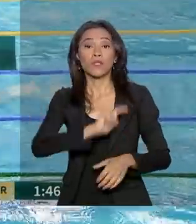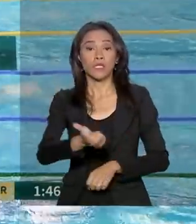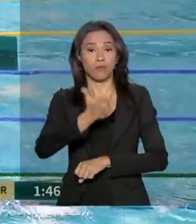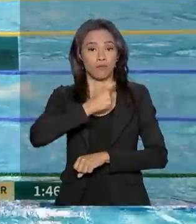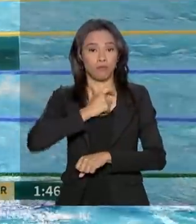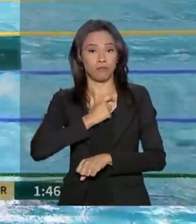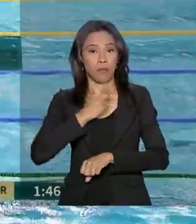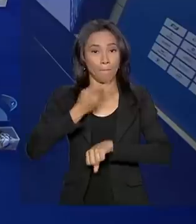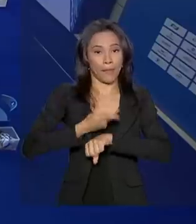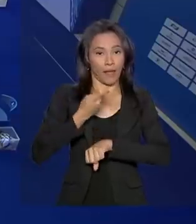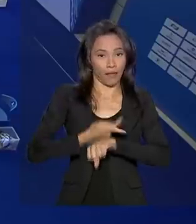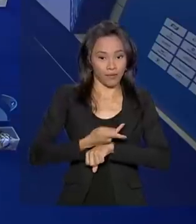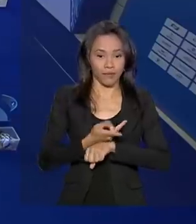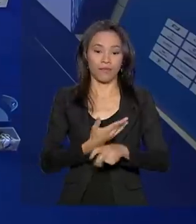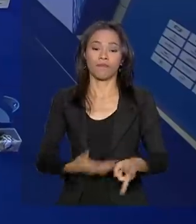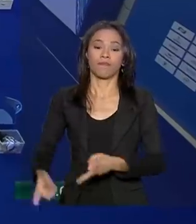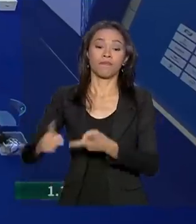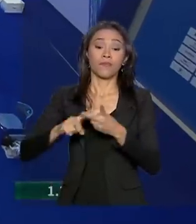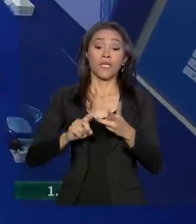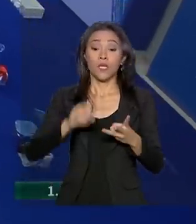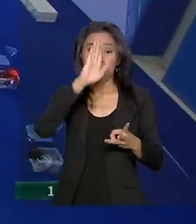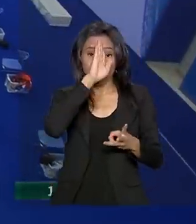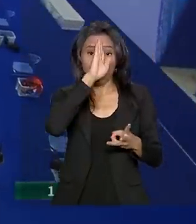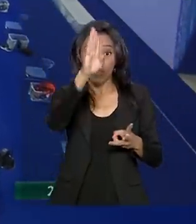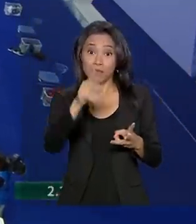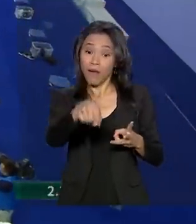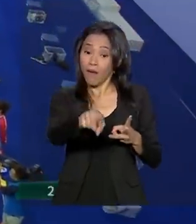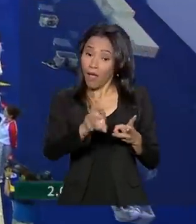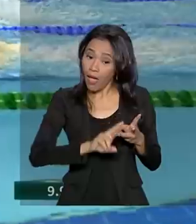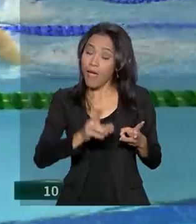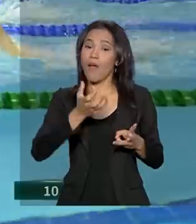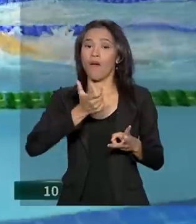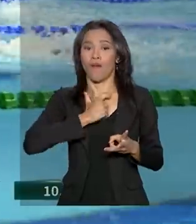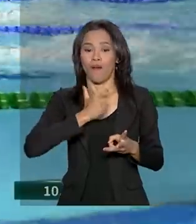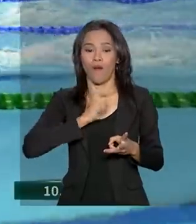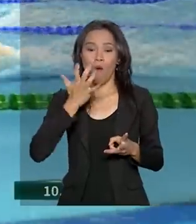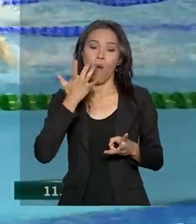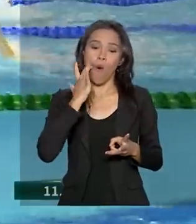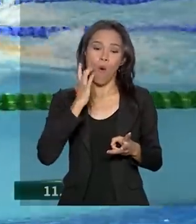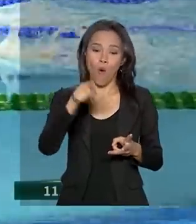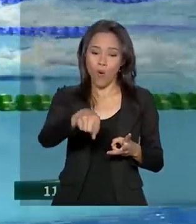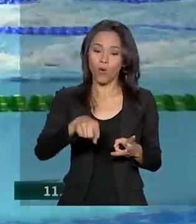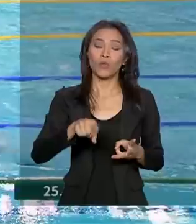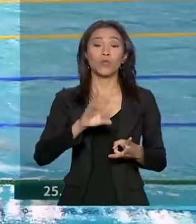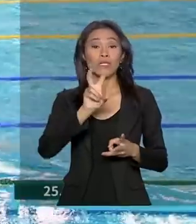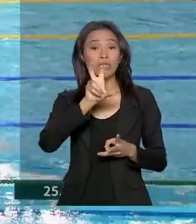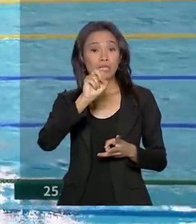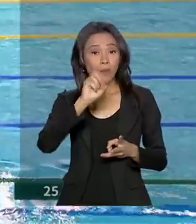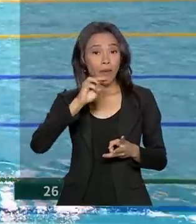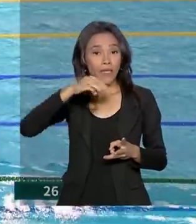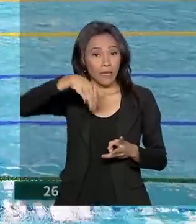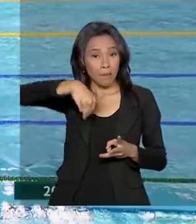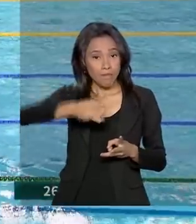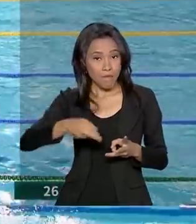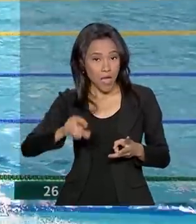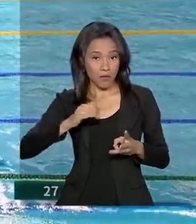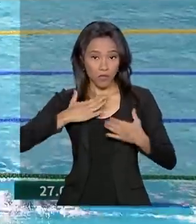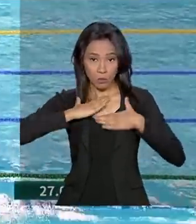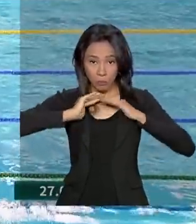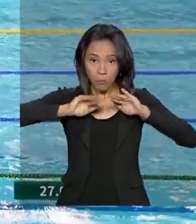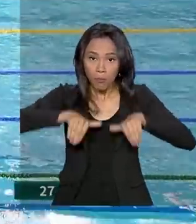metros livre. E o principal resultado do dia foi o ouro de João Gomes nos 50 metros peito.